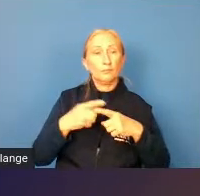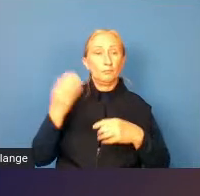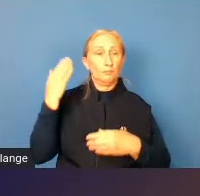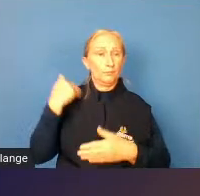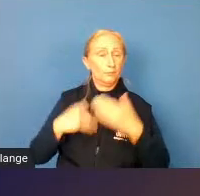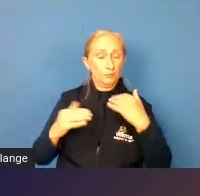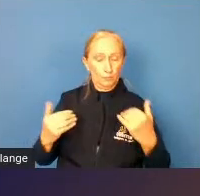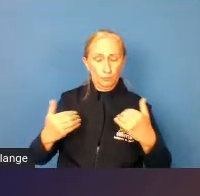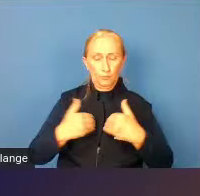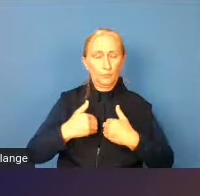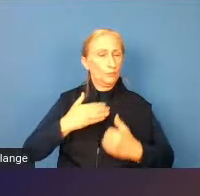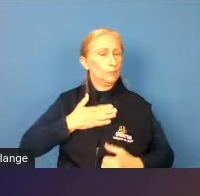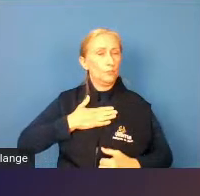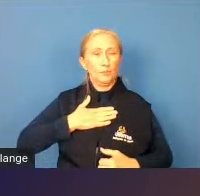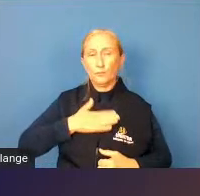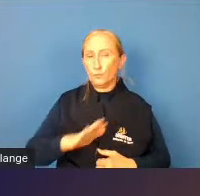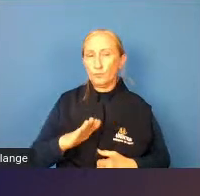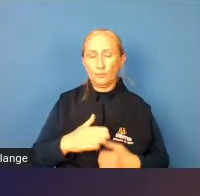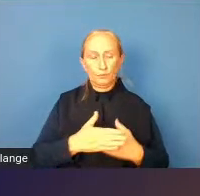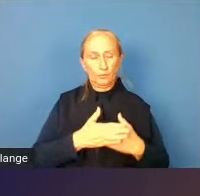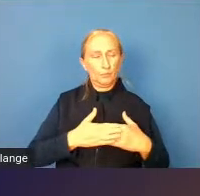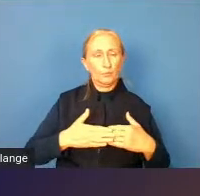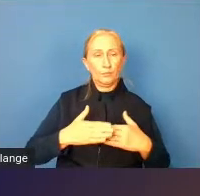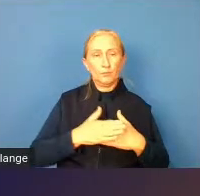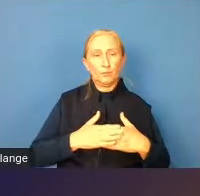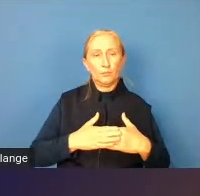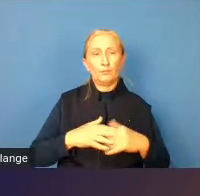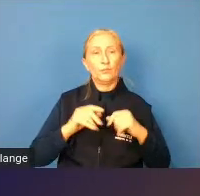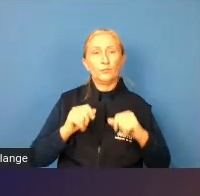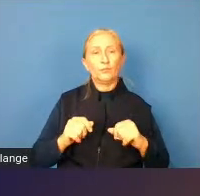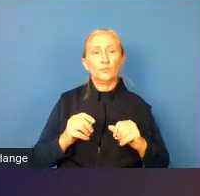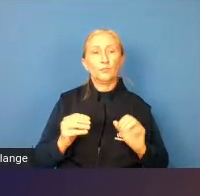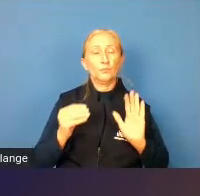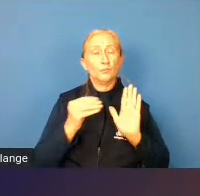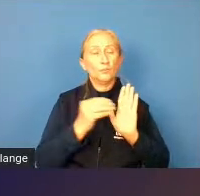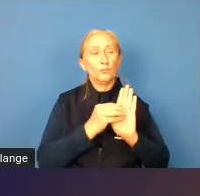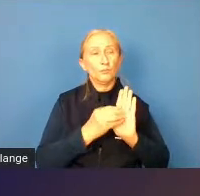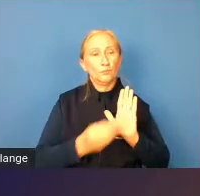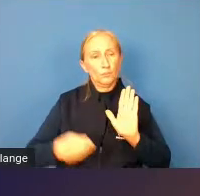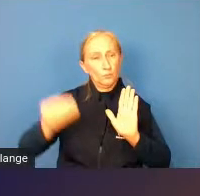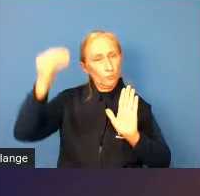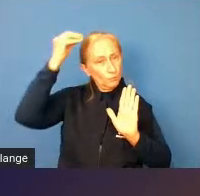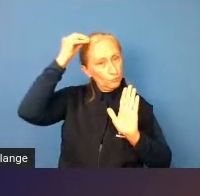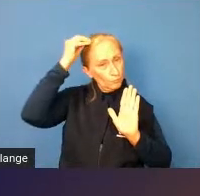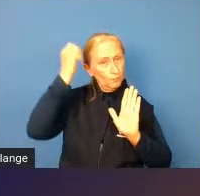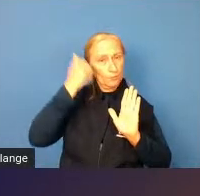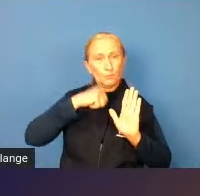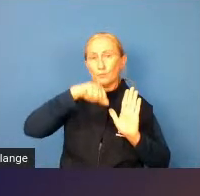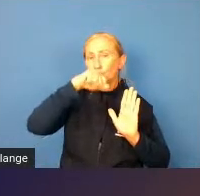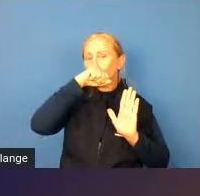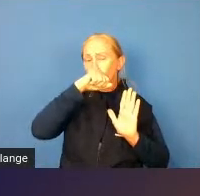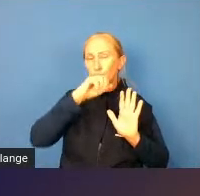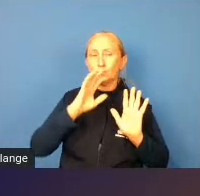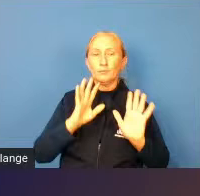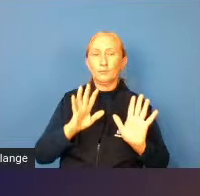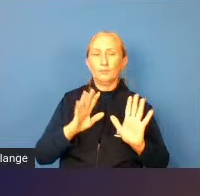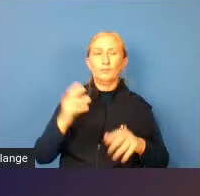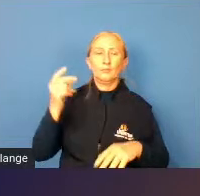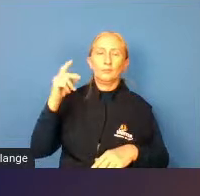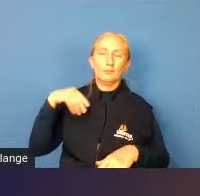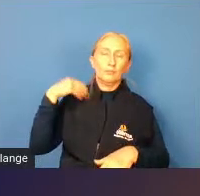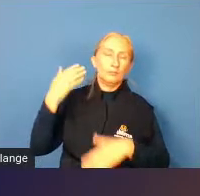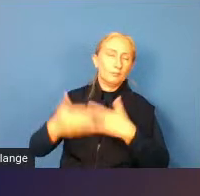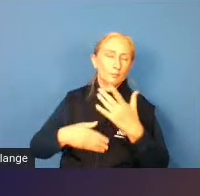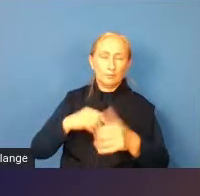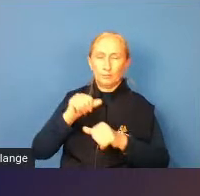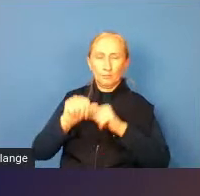o autista ele não gostava muito de afetividade então ele colocou a culpa nas mães claro que isso pouco tempo depois já